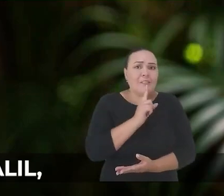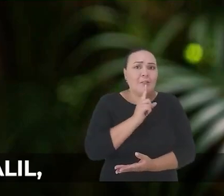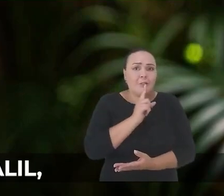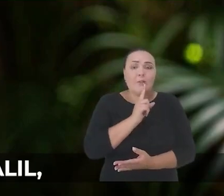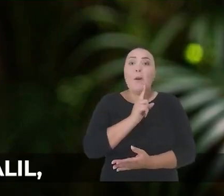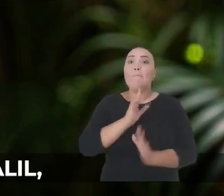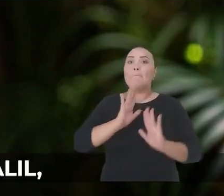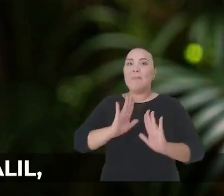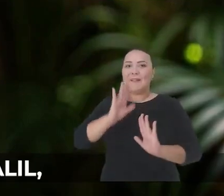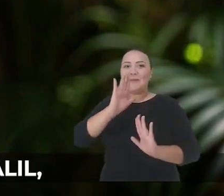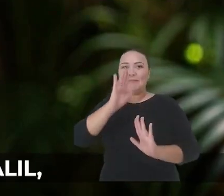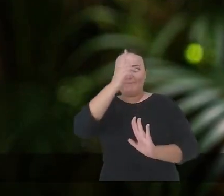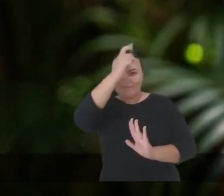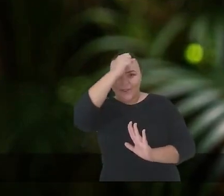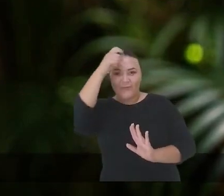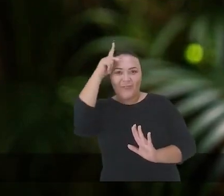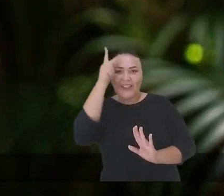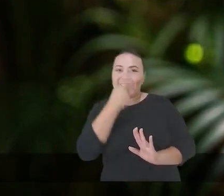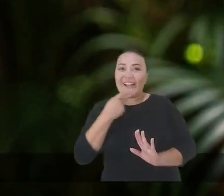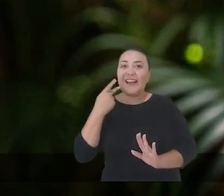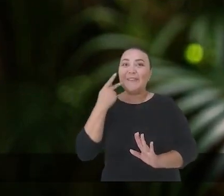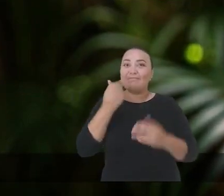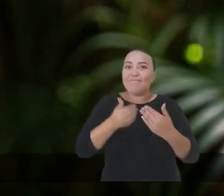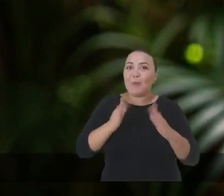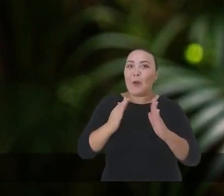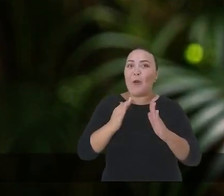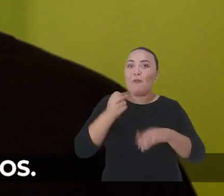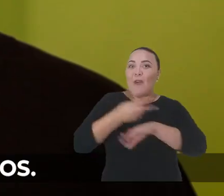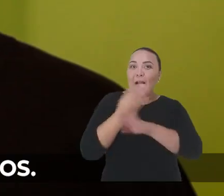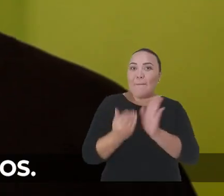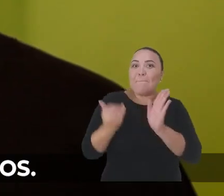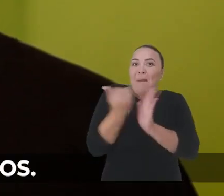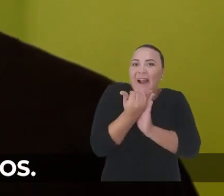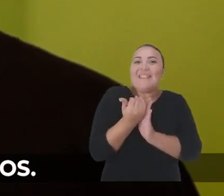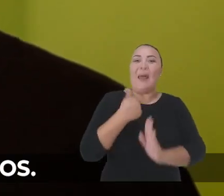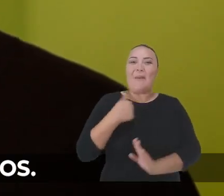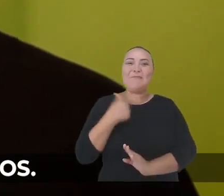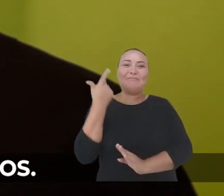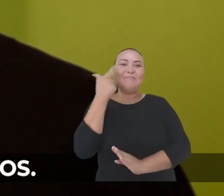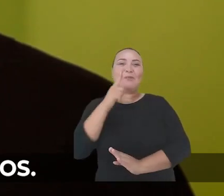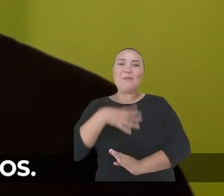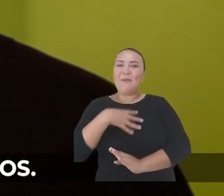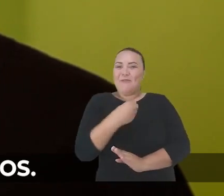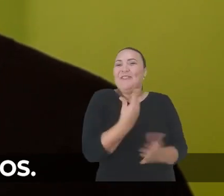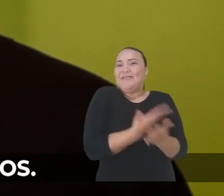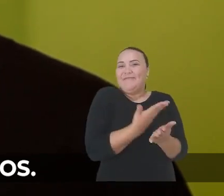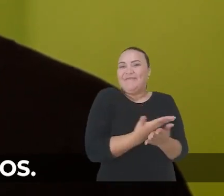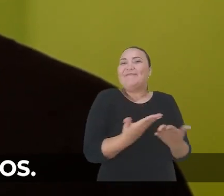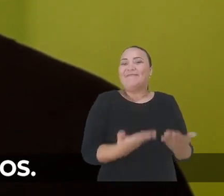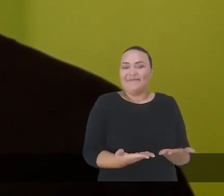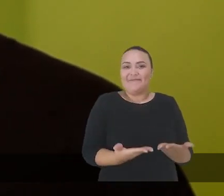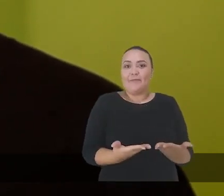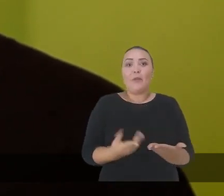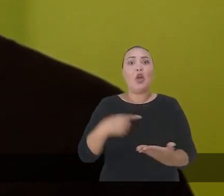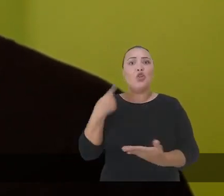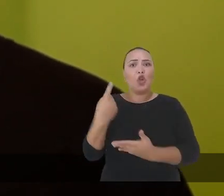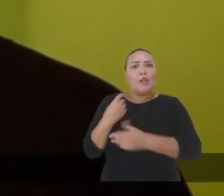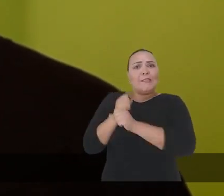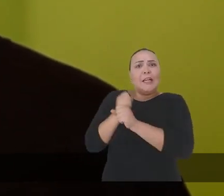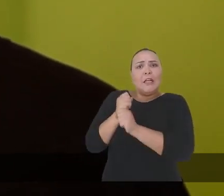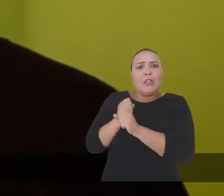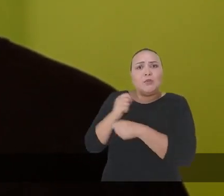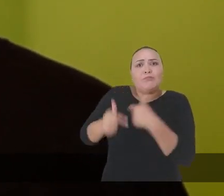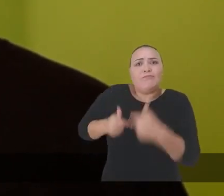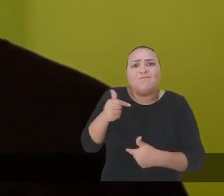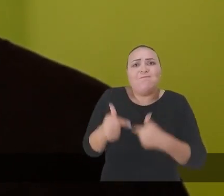pelo prefeito Calil, eu consegui uma vaga para minha filha. Nossa luta, ela vem se estendendo há anos. E foi na gestão do